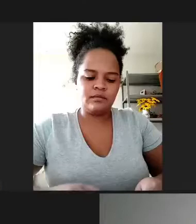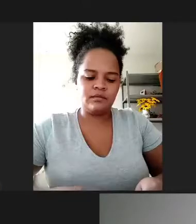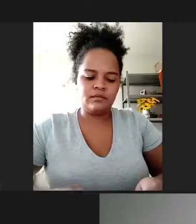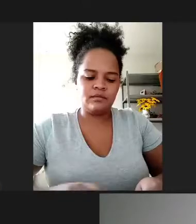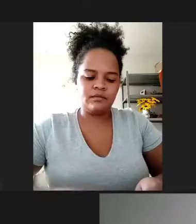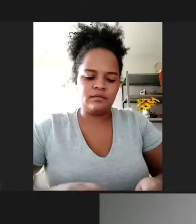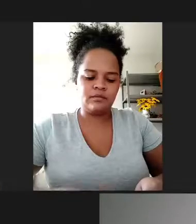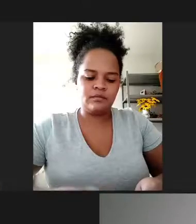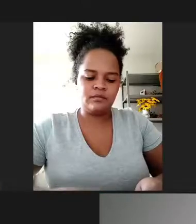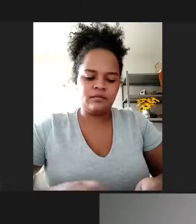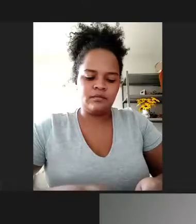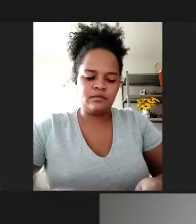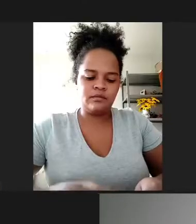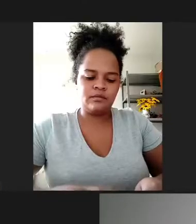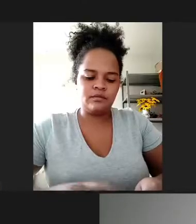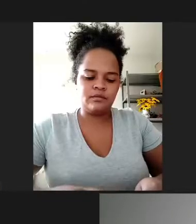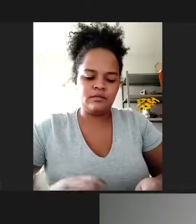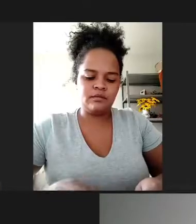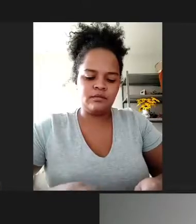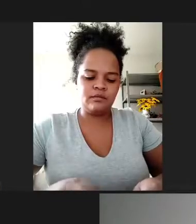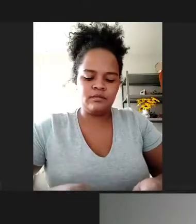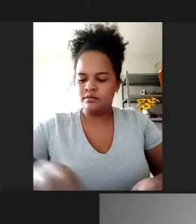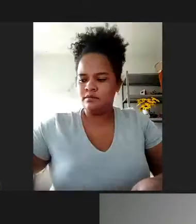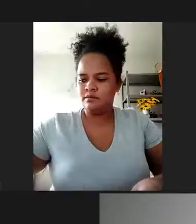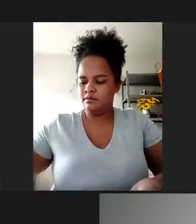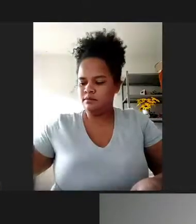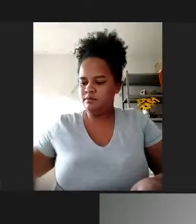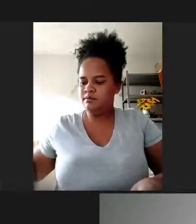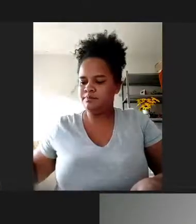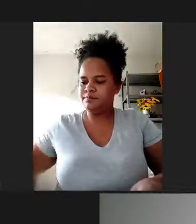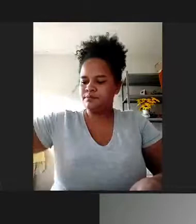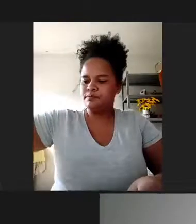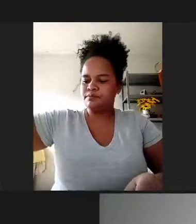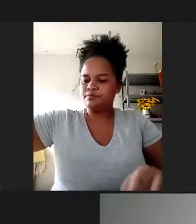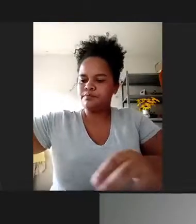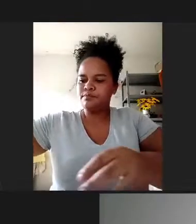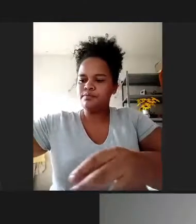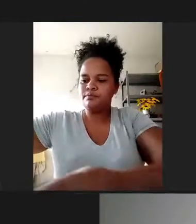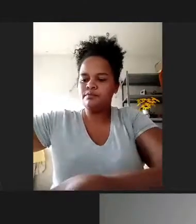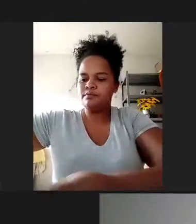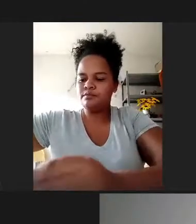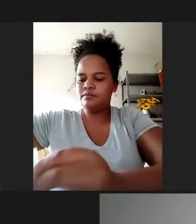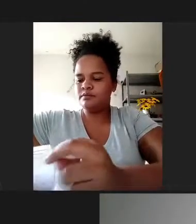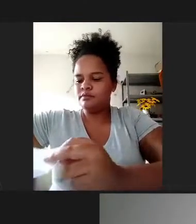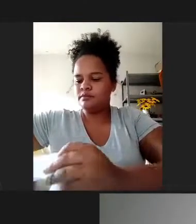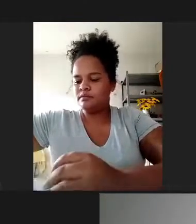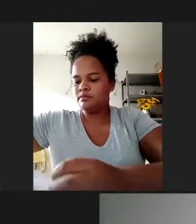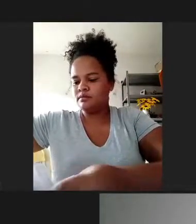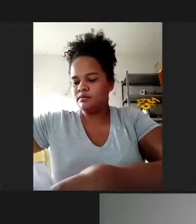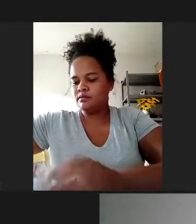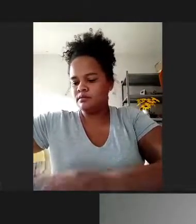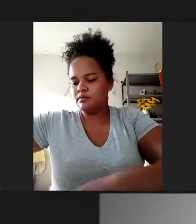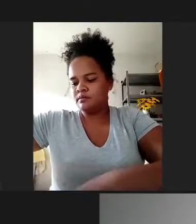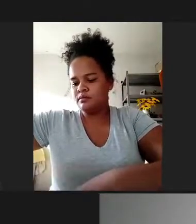Executivo foi aprovado por unanimidade em primeiro turno. Projeto de lei número 64 de